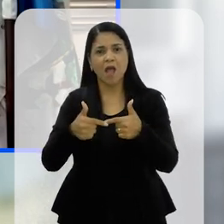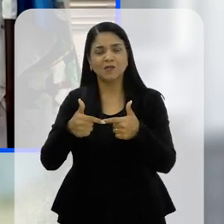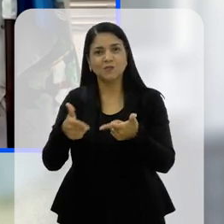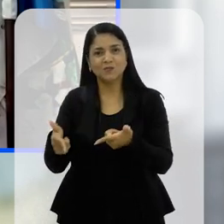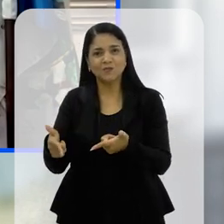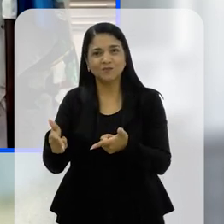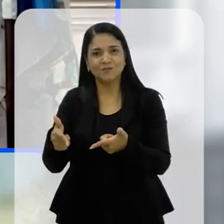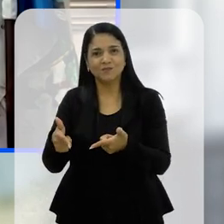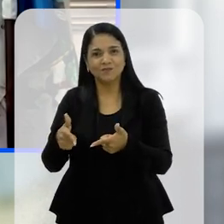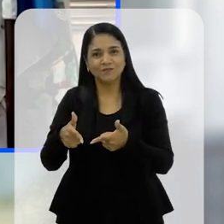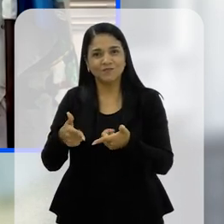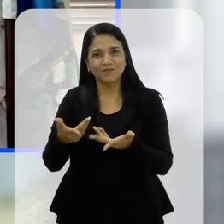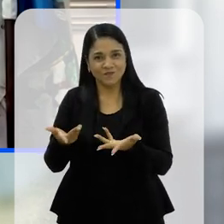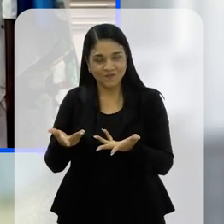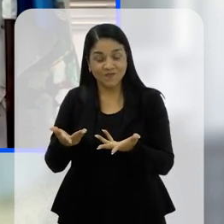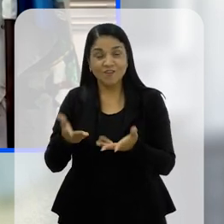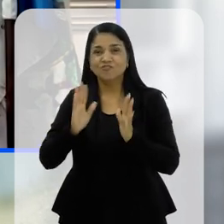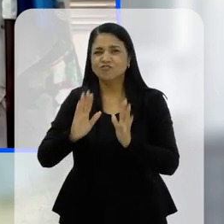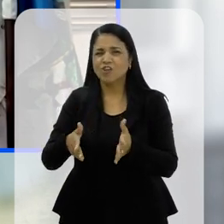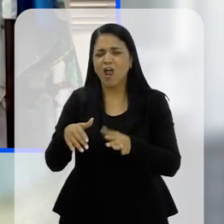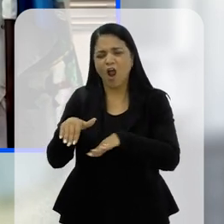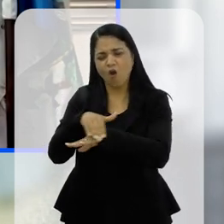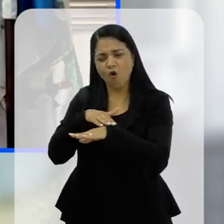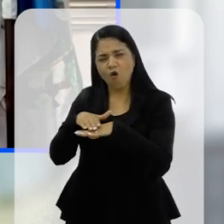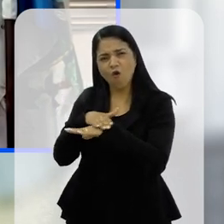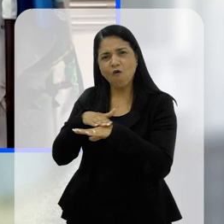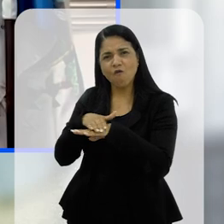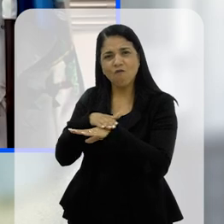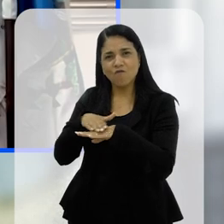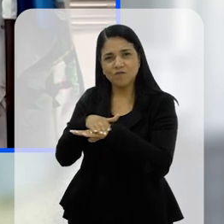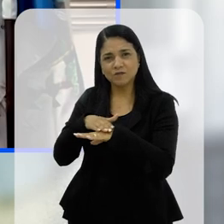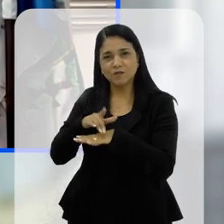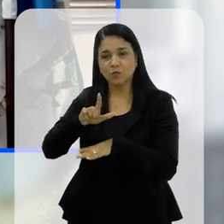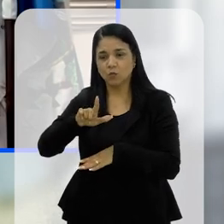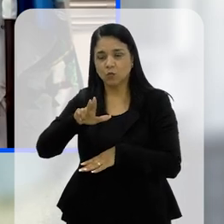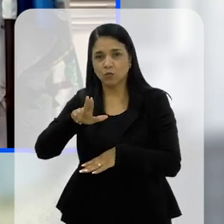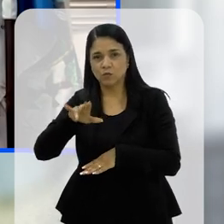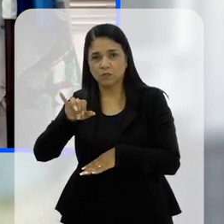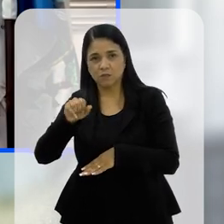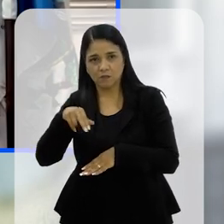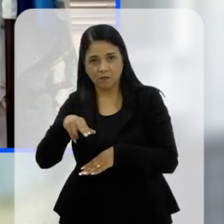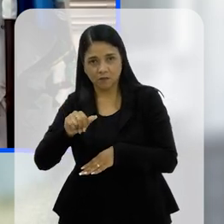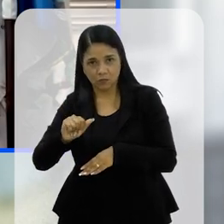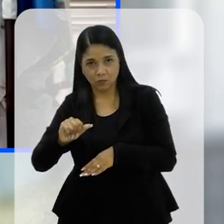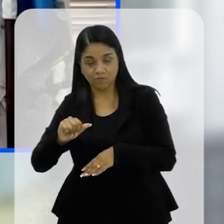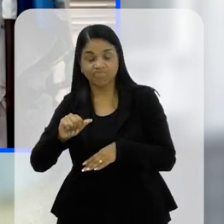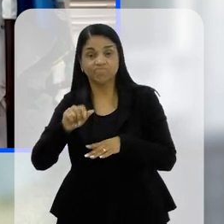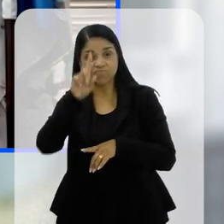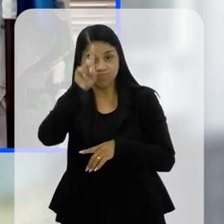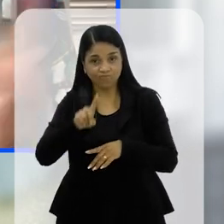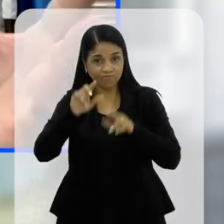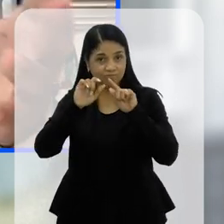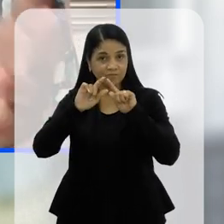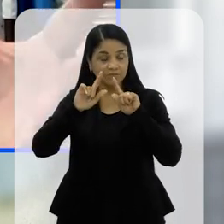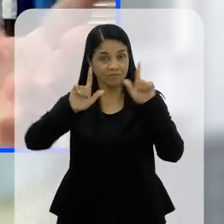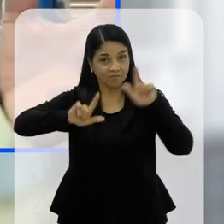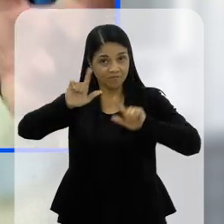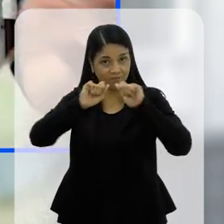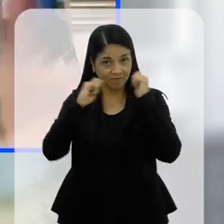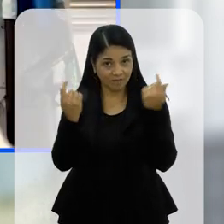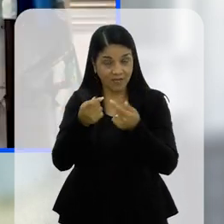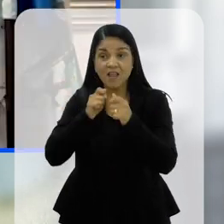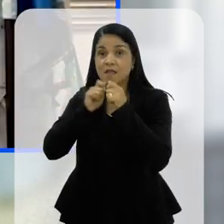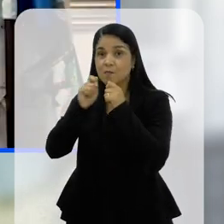É um trabalho que eu chamei já, já conversei com o Luciano da TV Alerge para que a gente possa